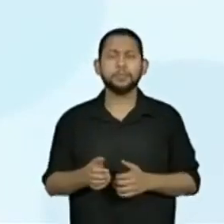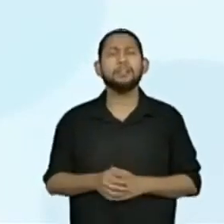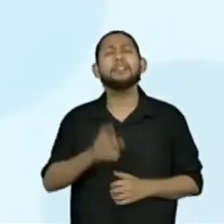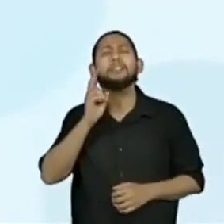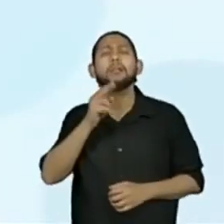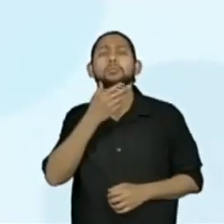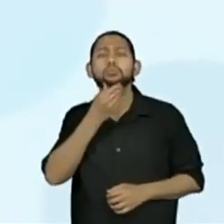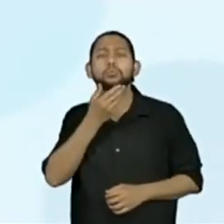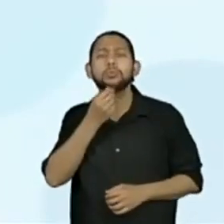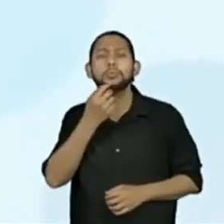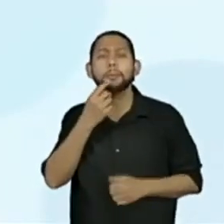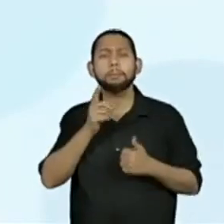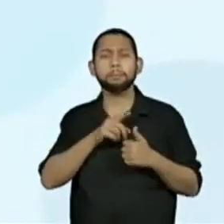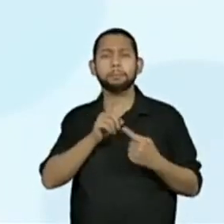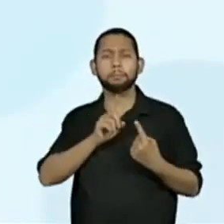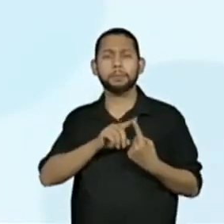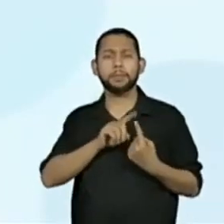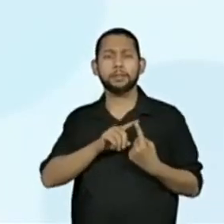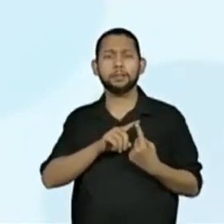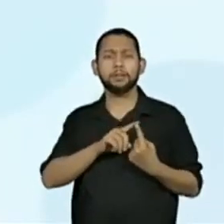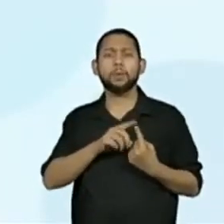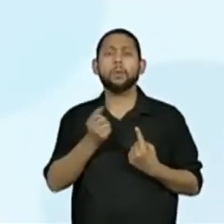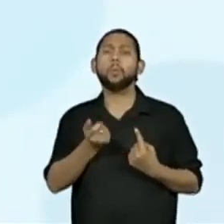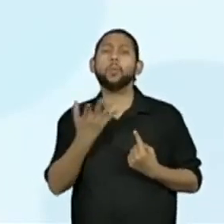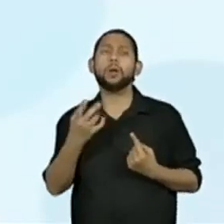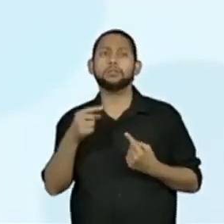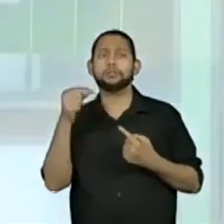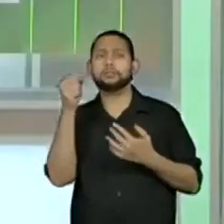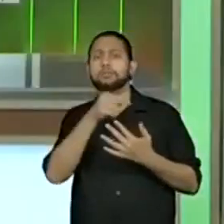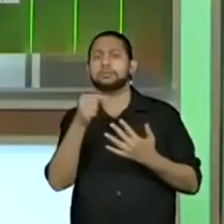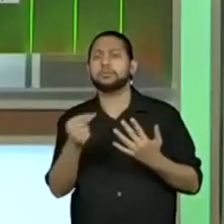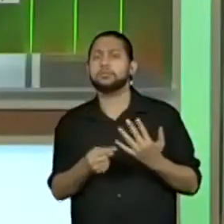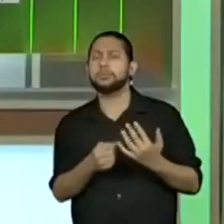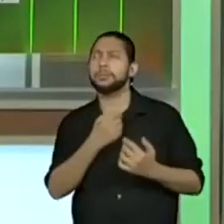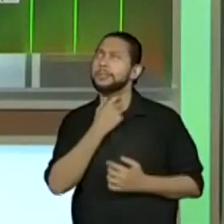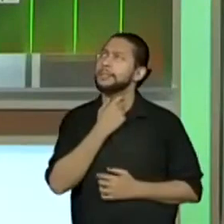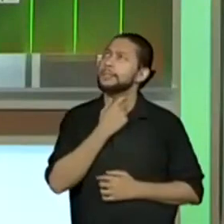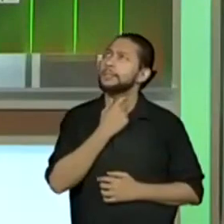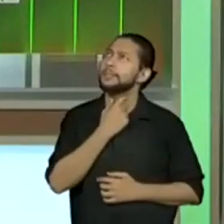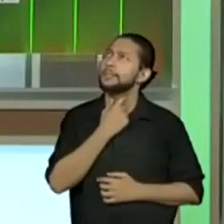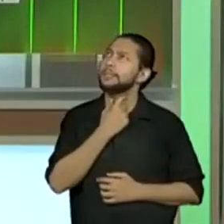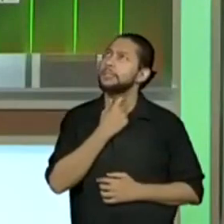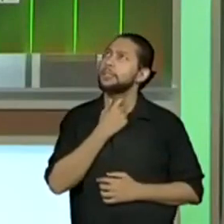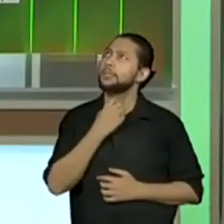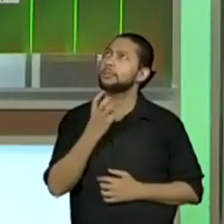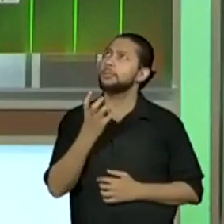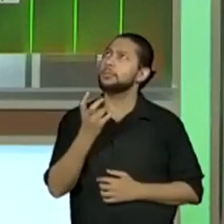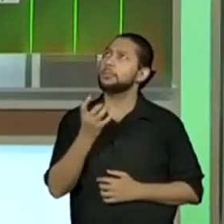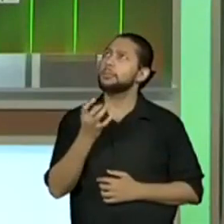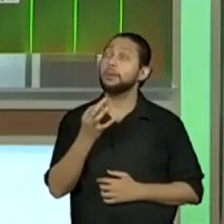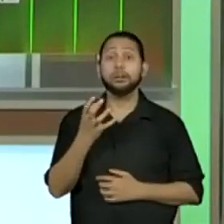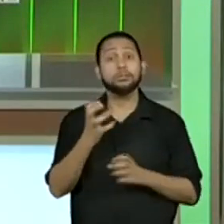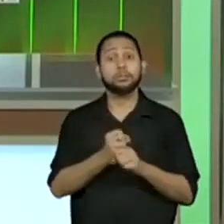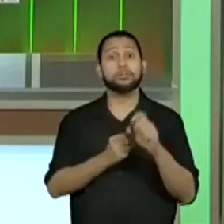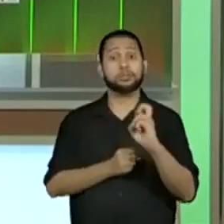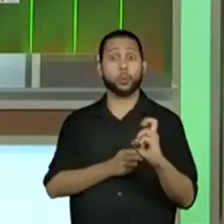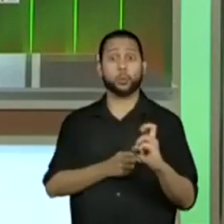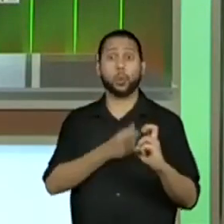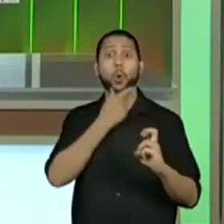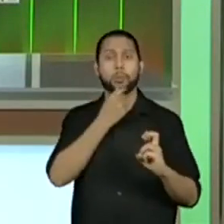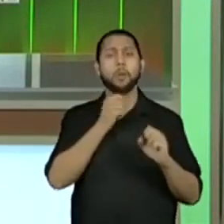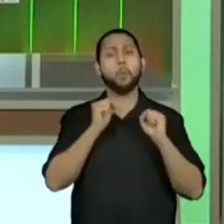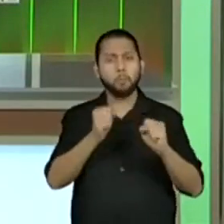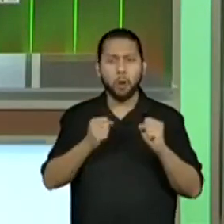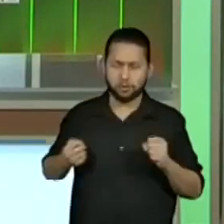de se dar bem, então? Vocês lembram? Teve quantas possibilidades? 5 possibilidades. Será que o